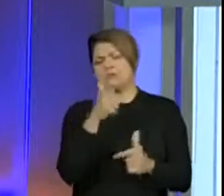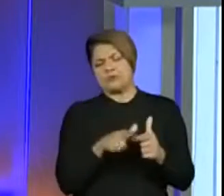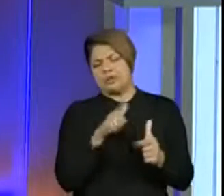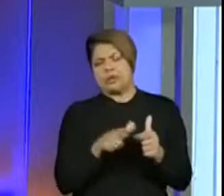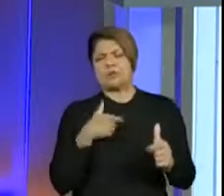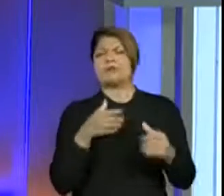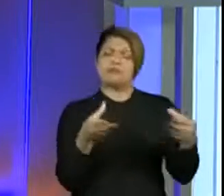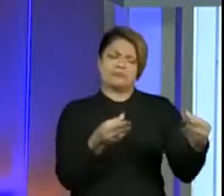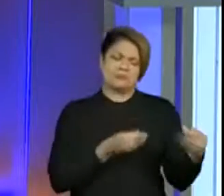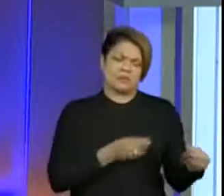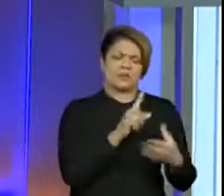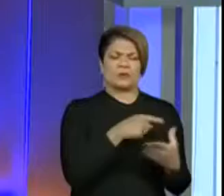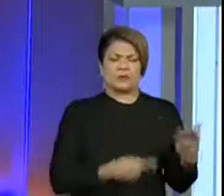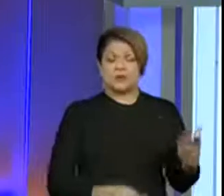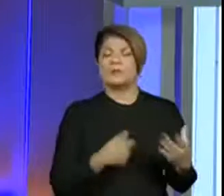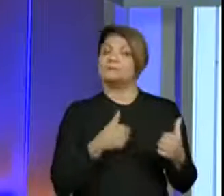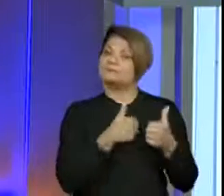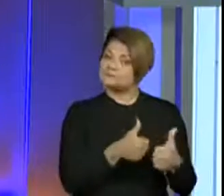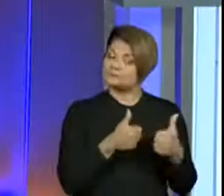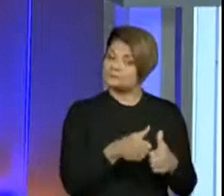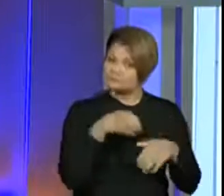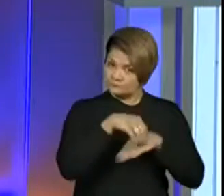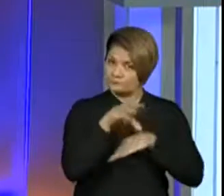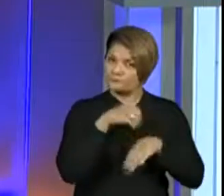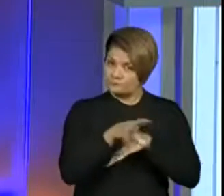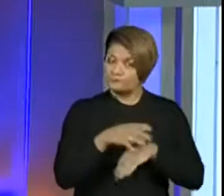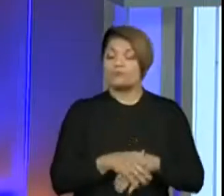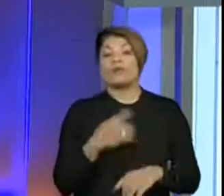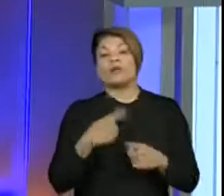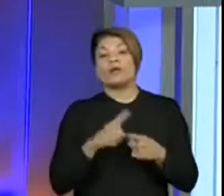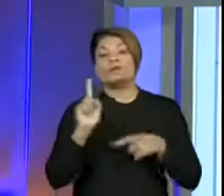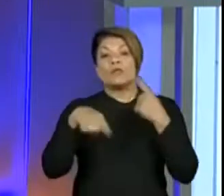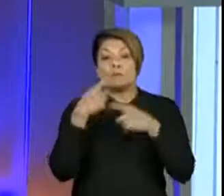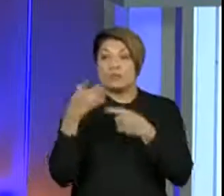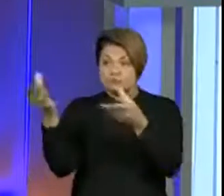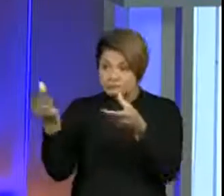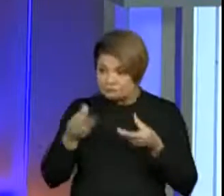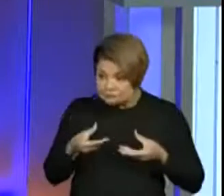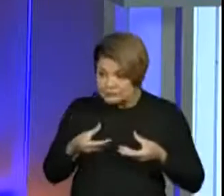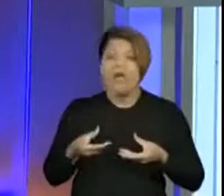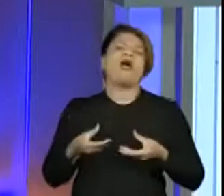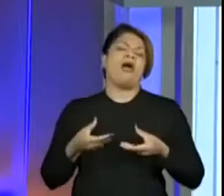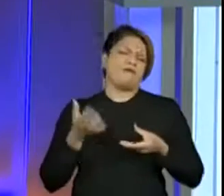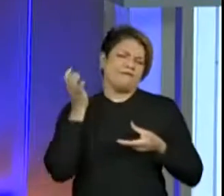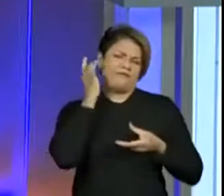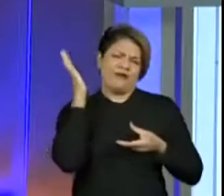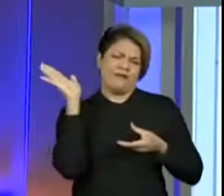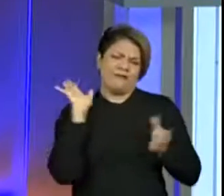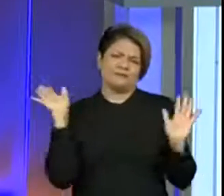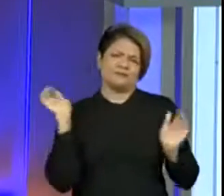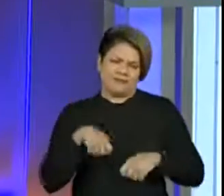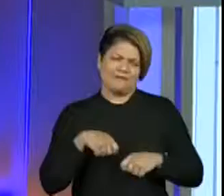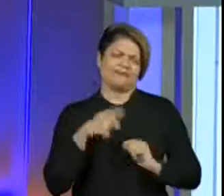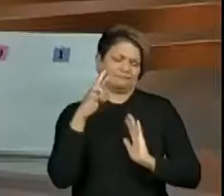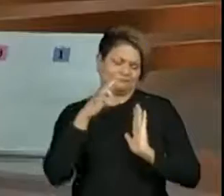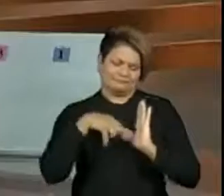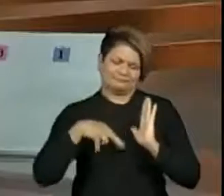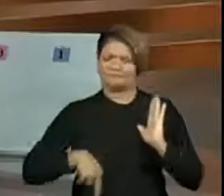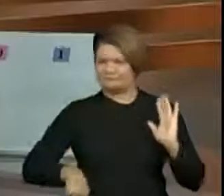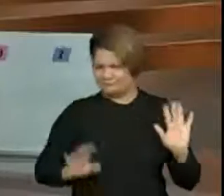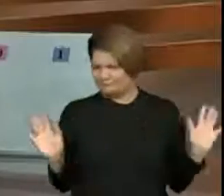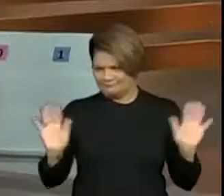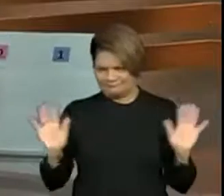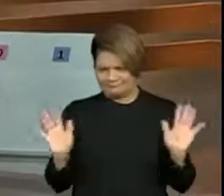o caderno e vamos acompanhando as dicas, pois quando você tiver o material em mãos, ficará muito mais fácil resolver as atividades, né, professora?